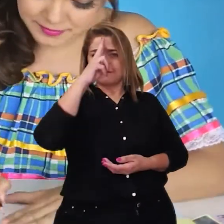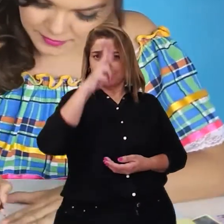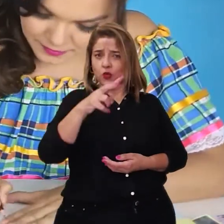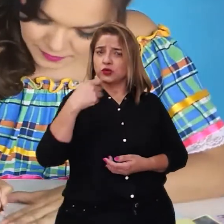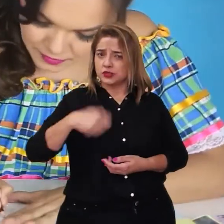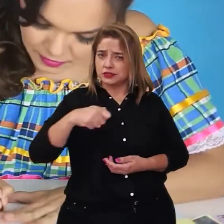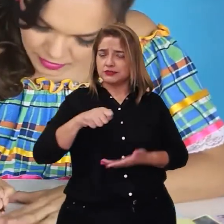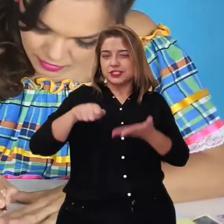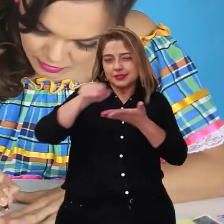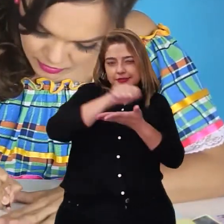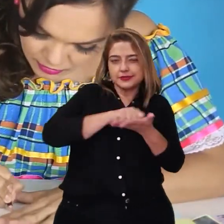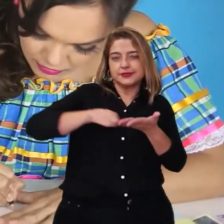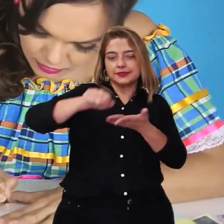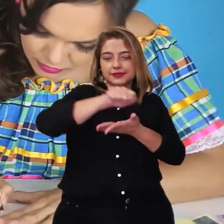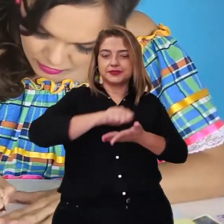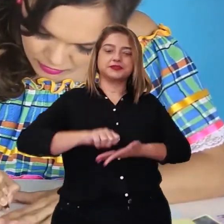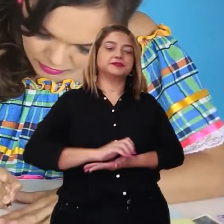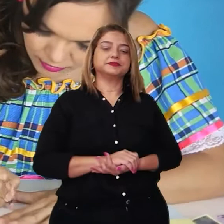Com força.